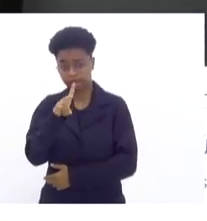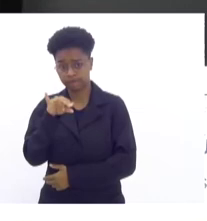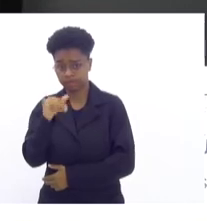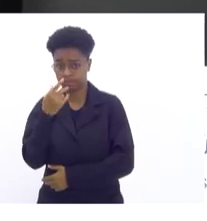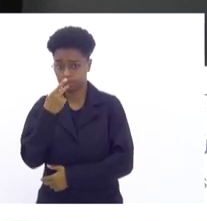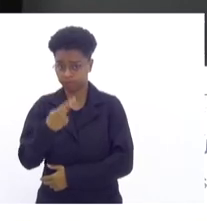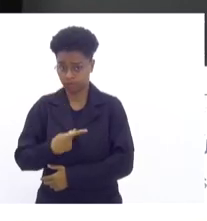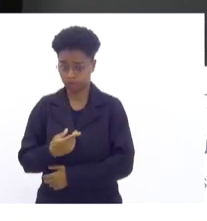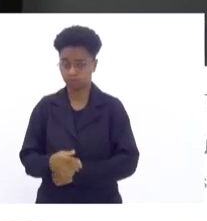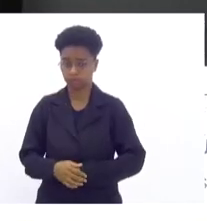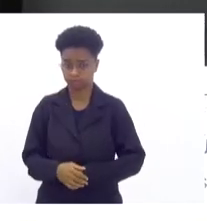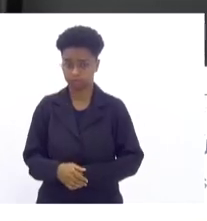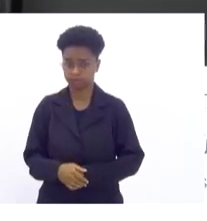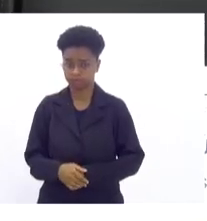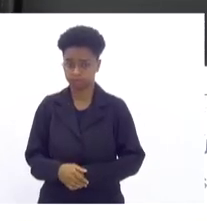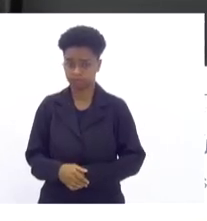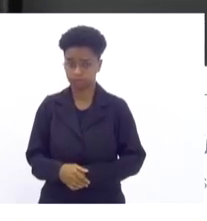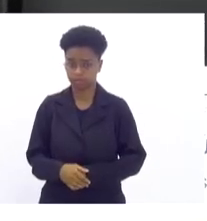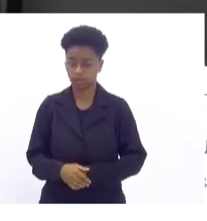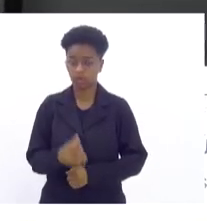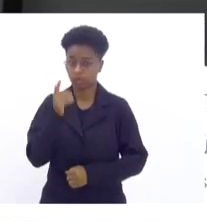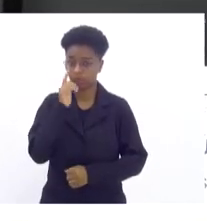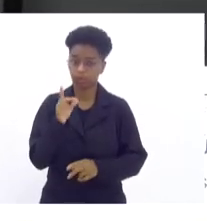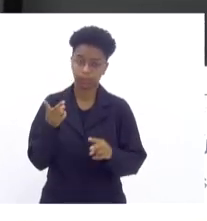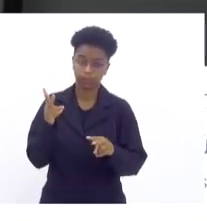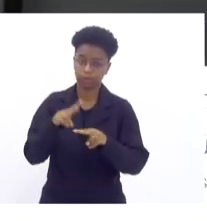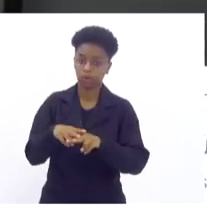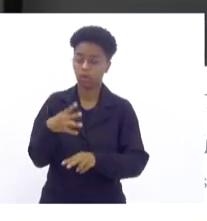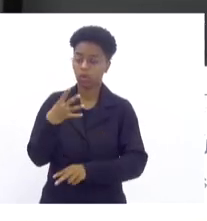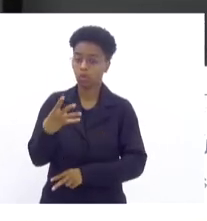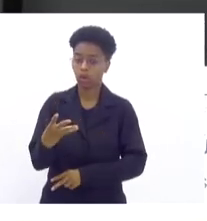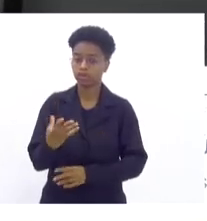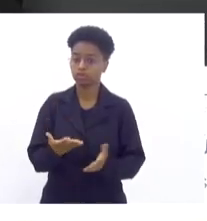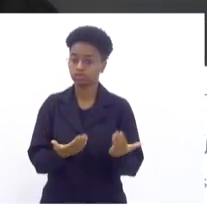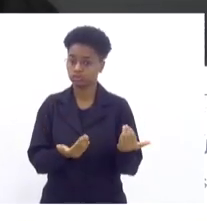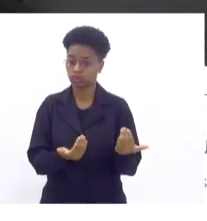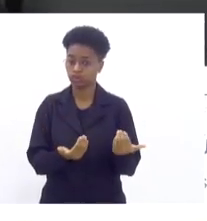ali, escutar que prenderam quatro menores,